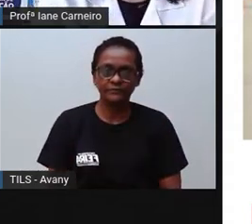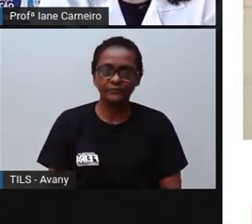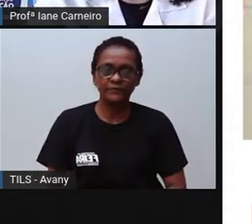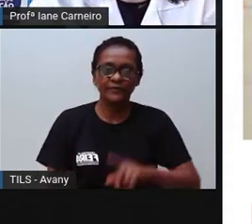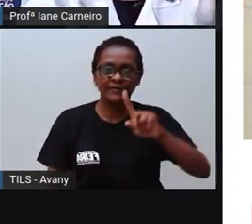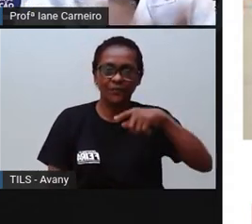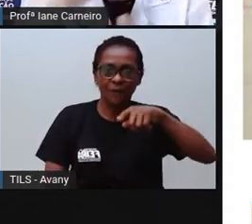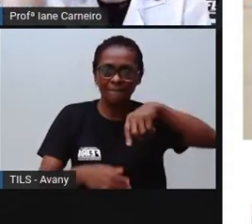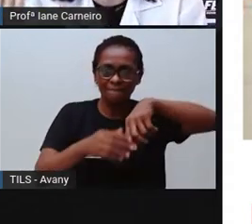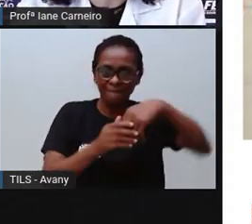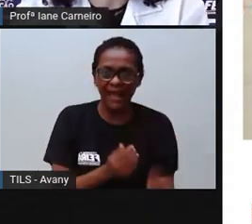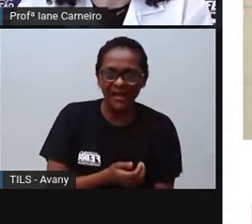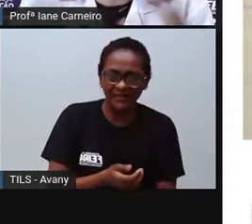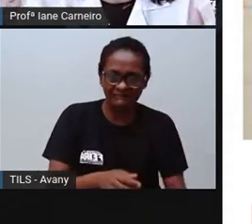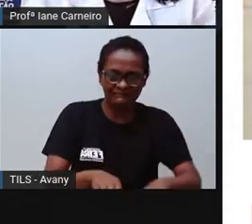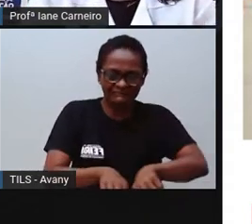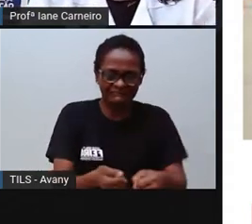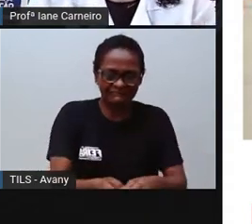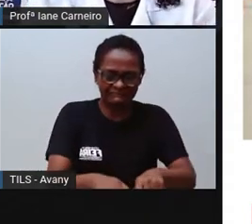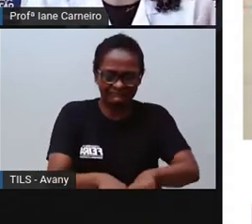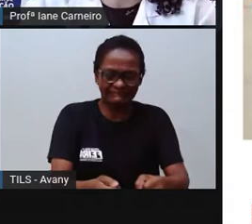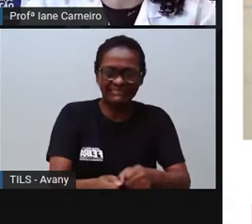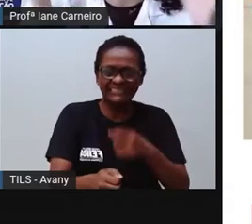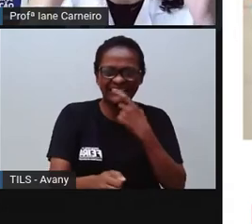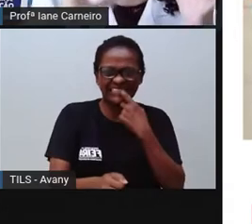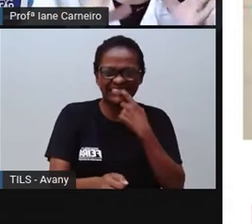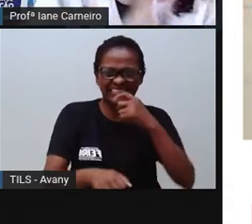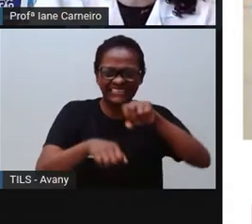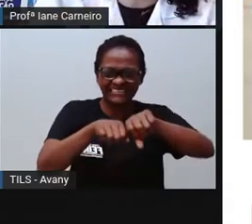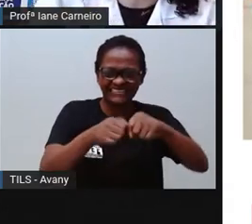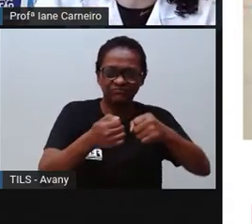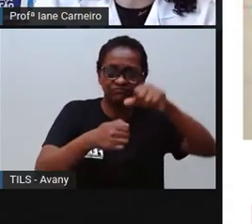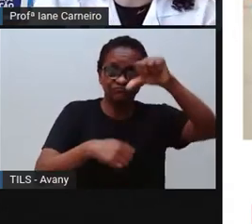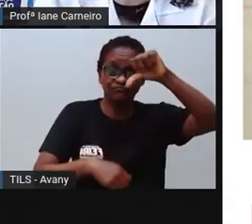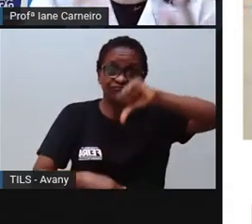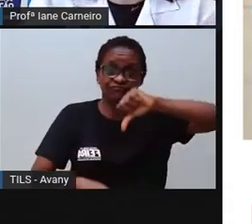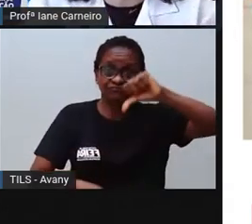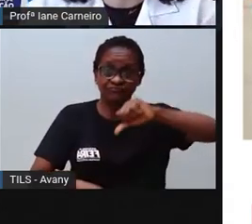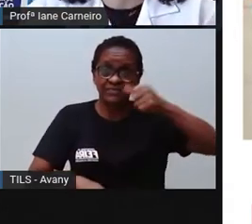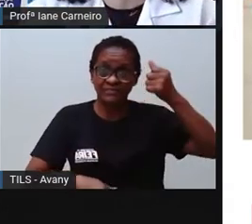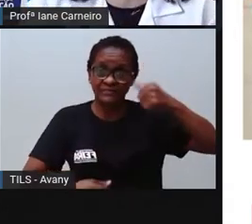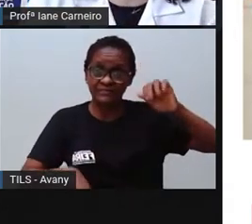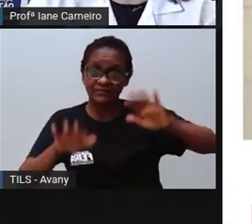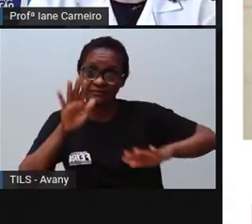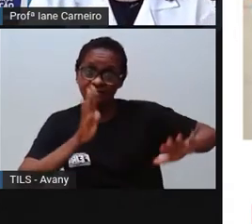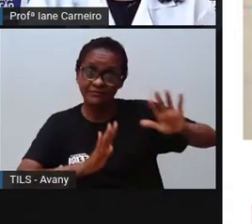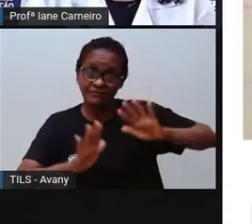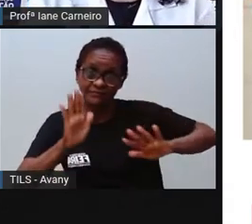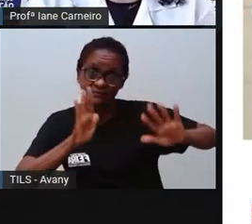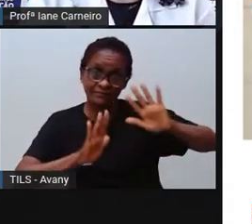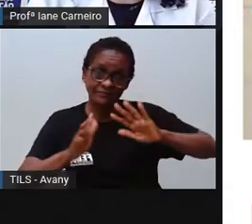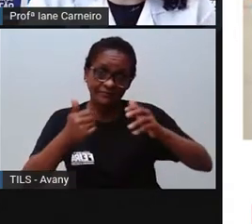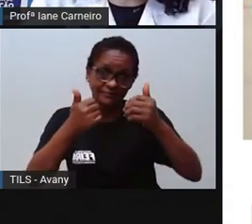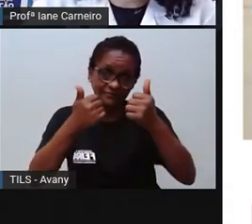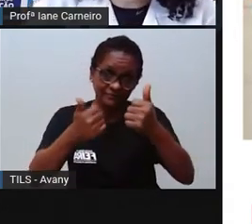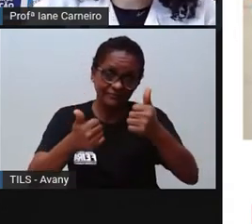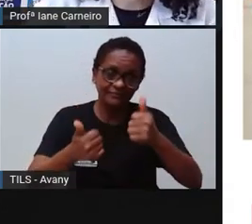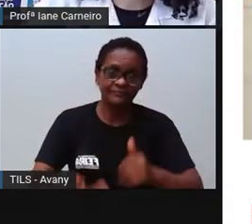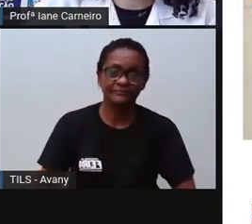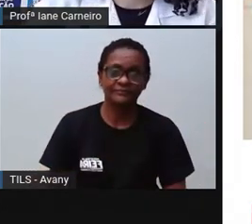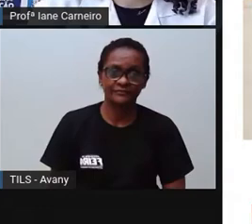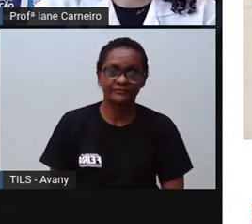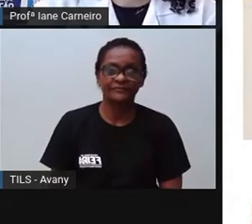machucar a perna, o braço, o pé, né? Enfim. Então, evitem, não subam em cadeiras, tá certo?